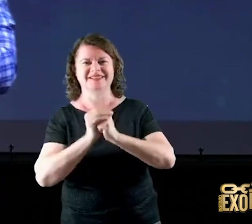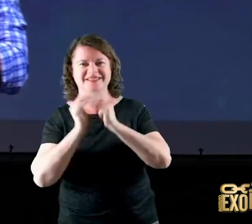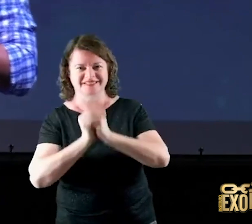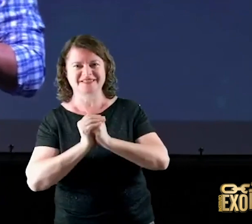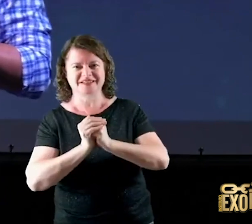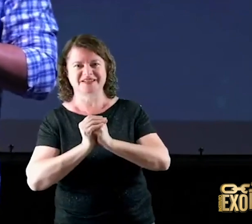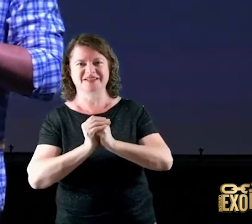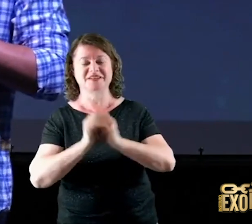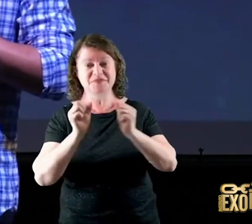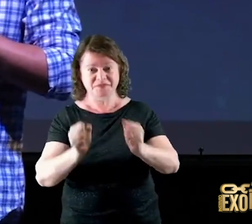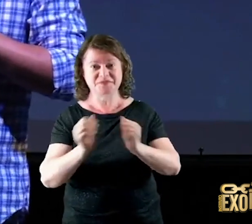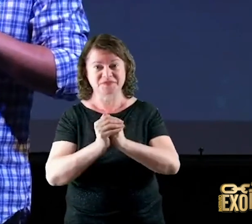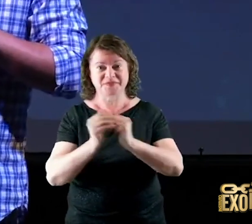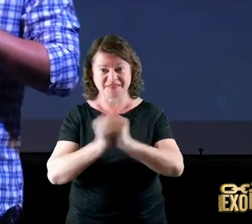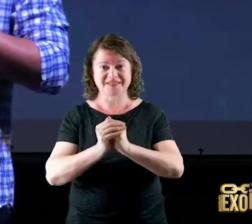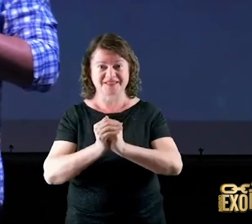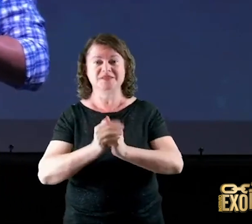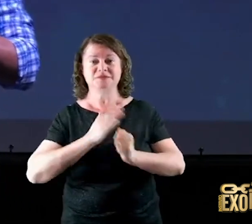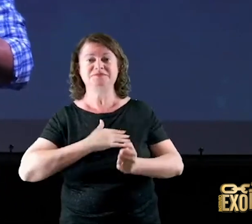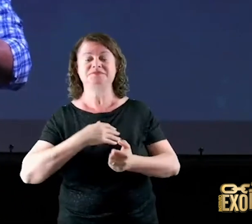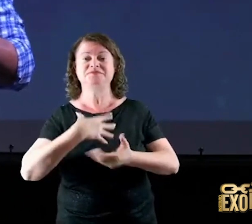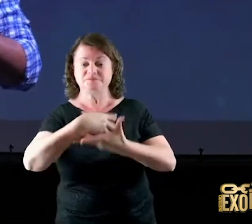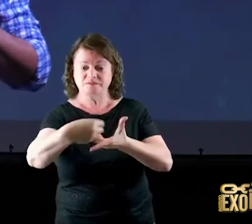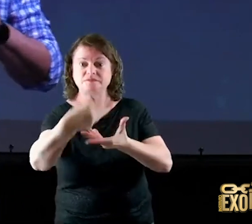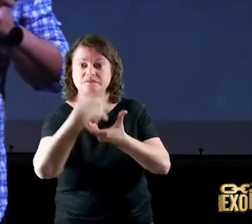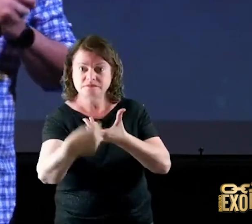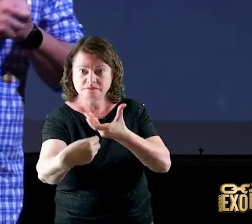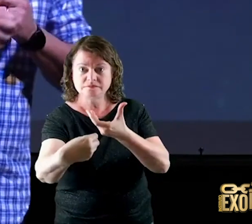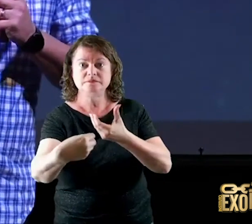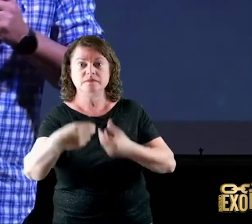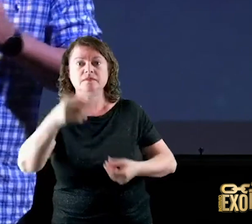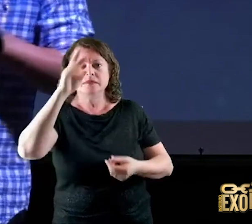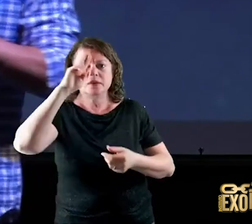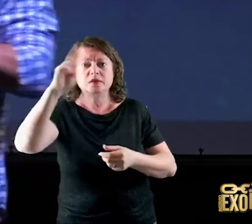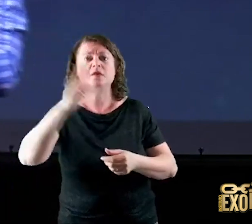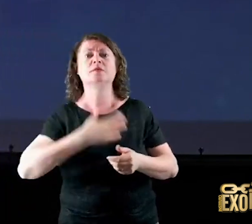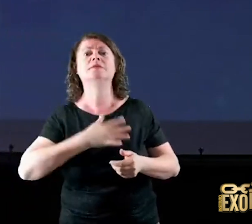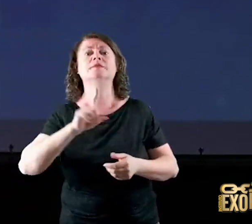amém você pode orar comigo diga assim Senhor meu Deus e meu Pai